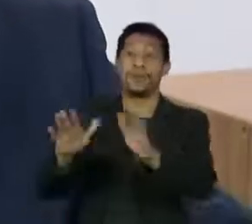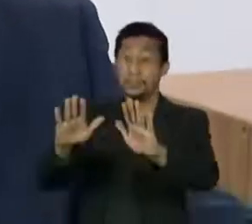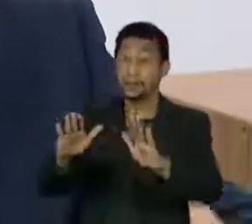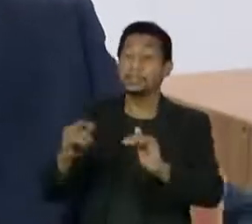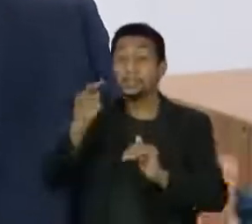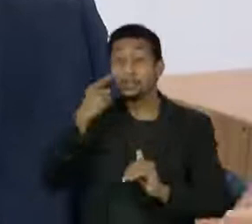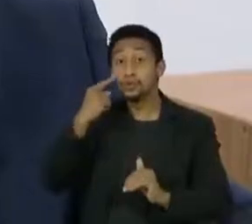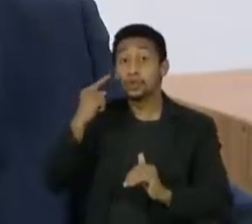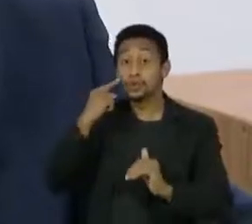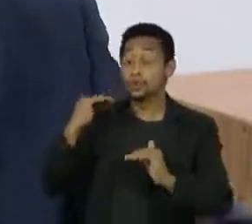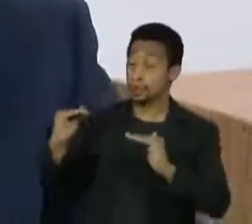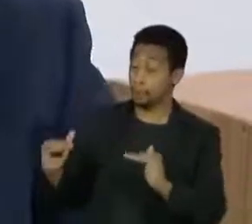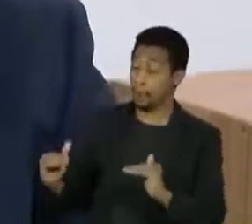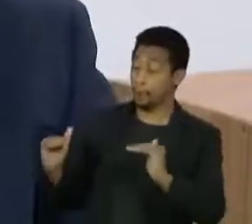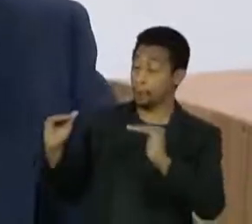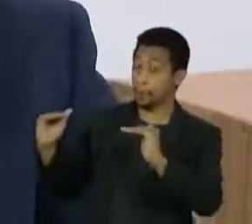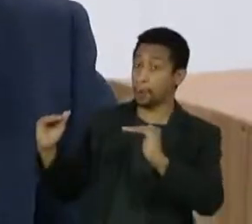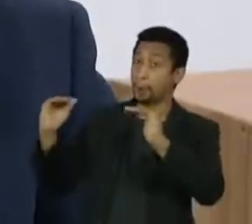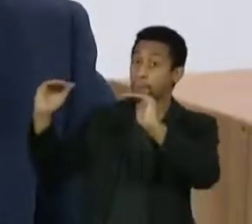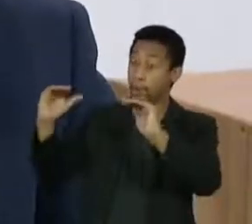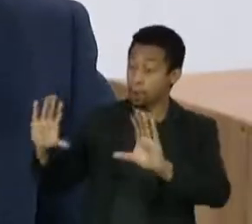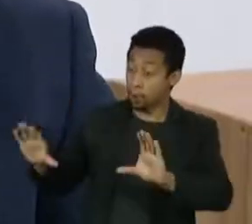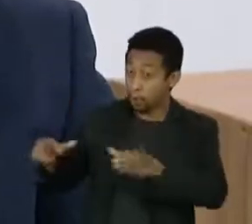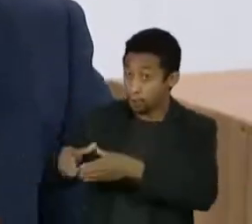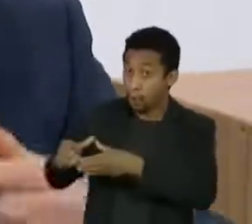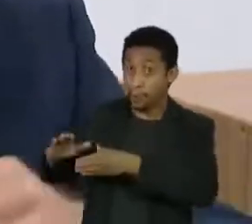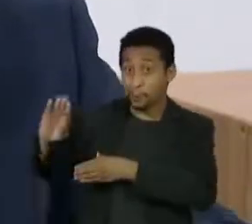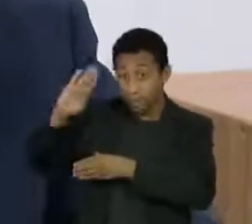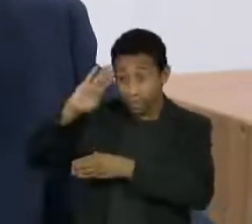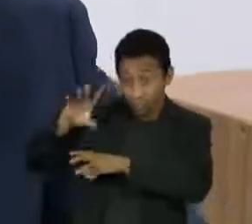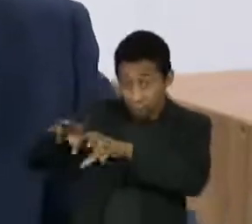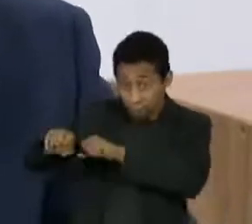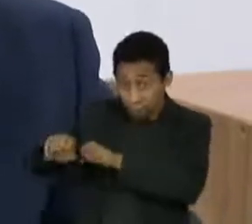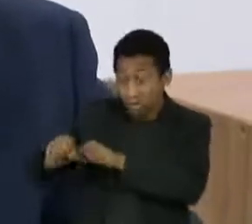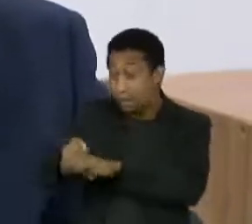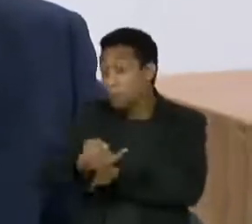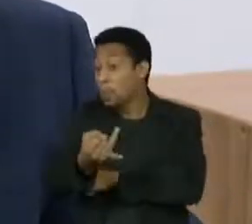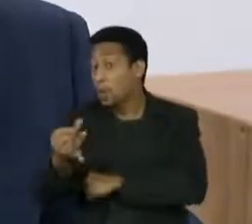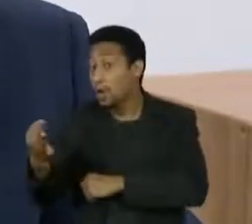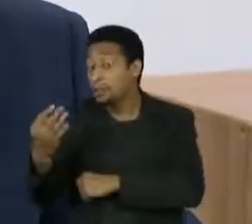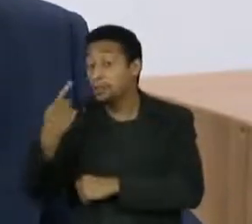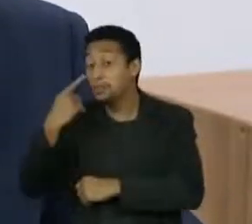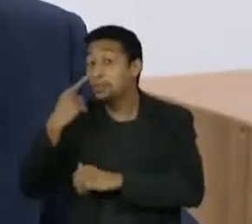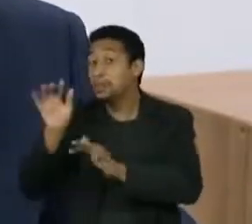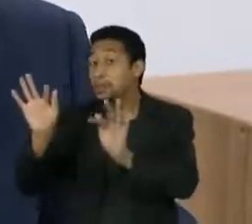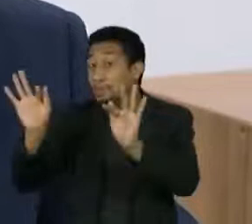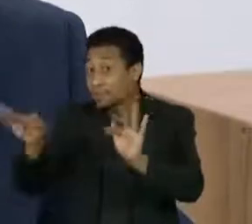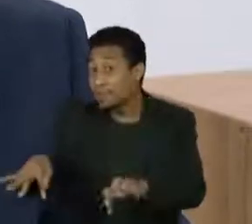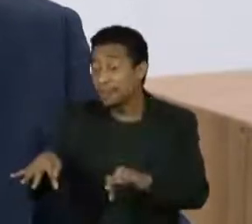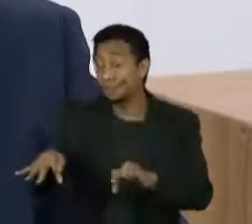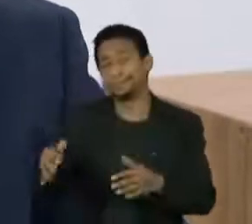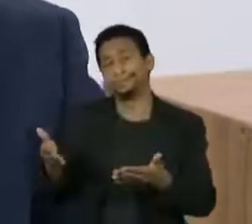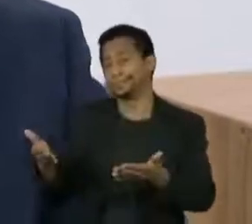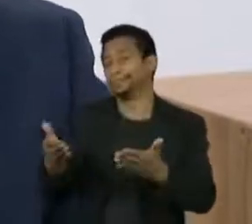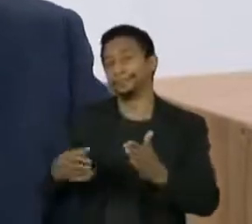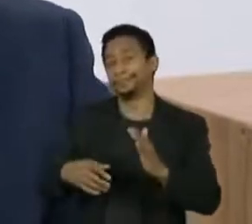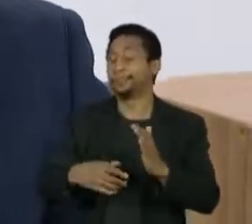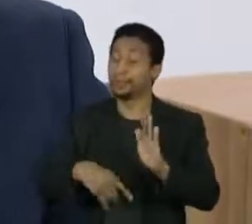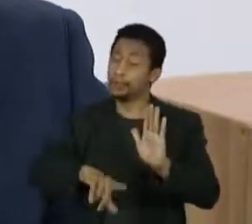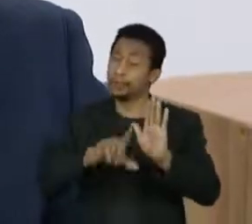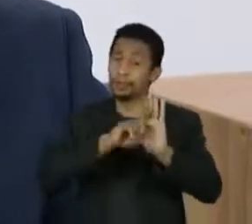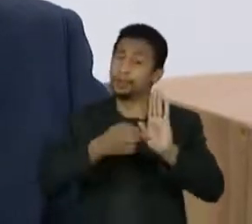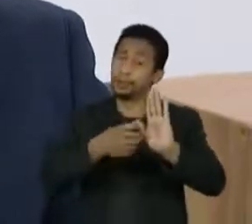uma quantidade de militares dessa natureza, e ao final, eu não tenho dúvida. A regra, ela é